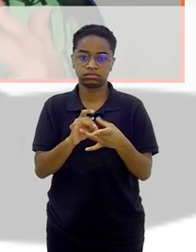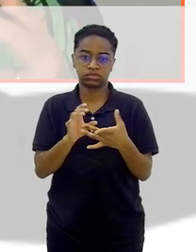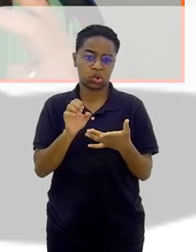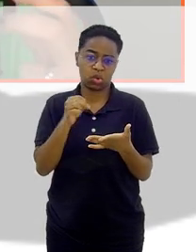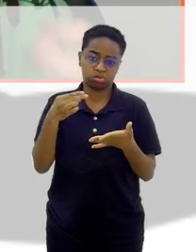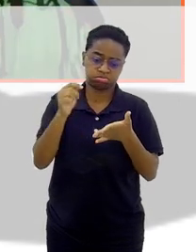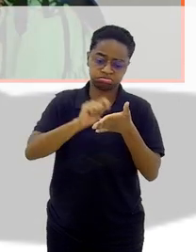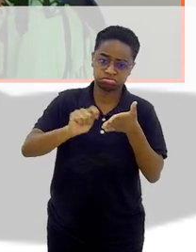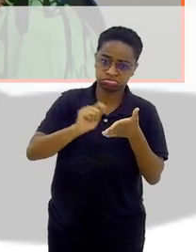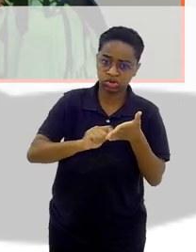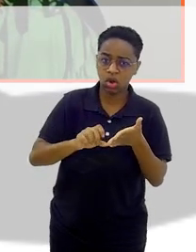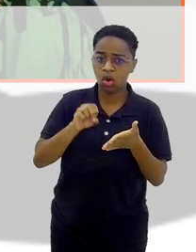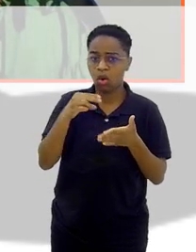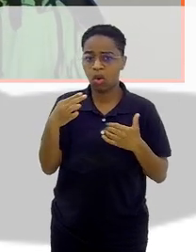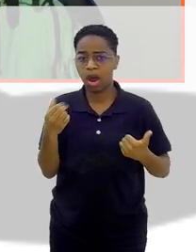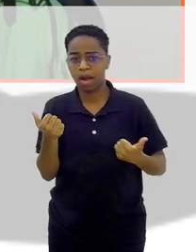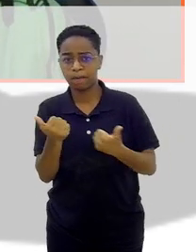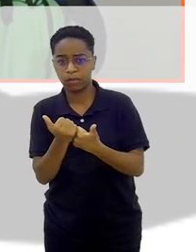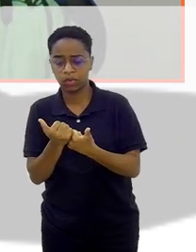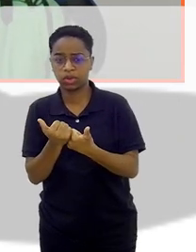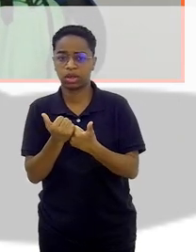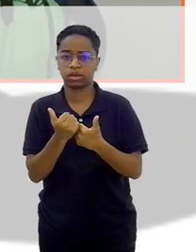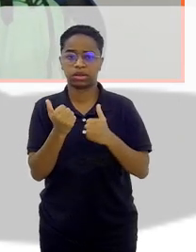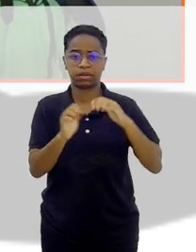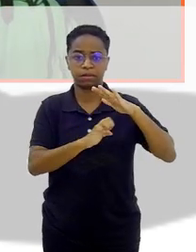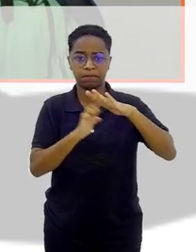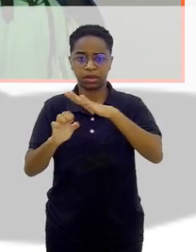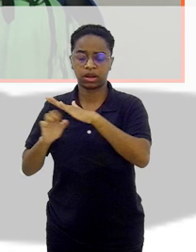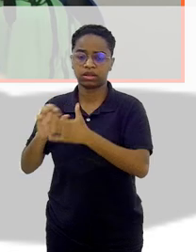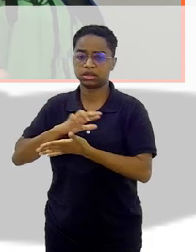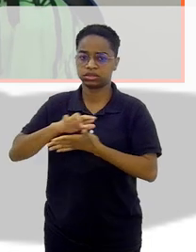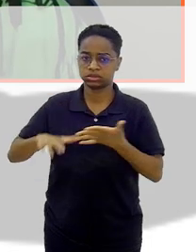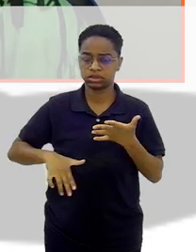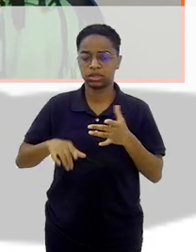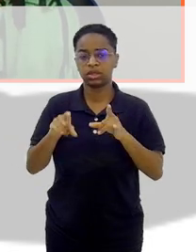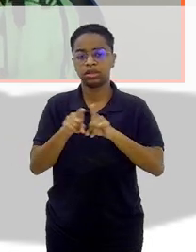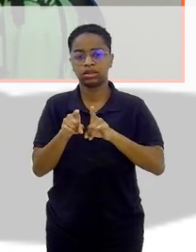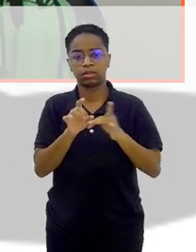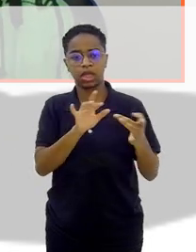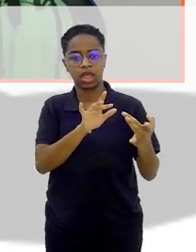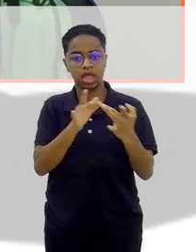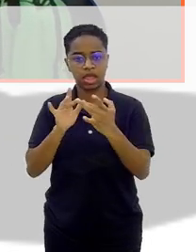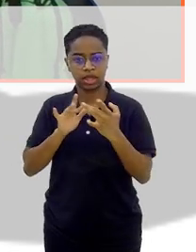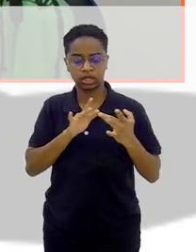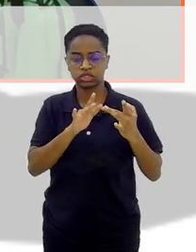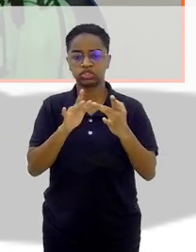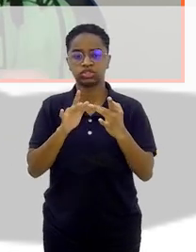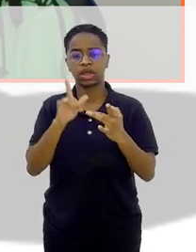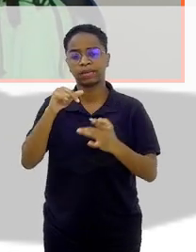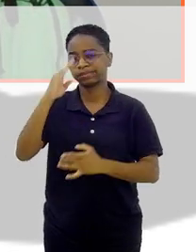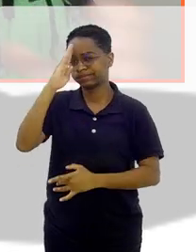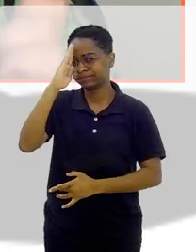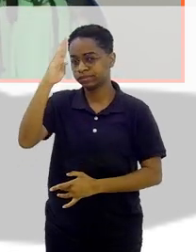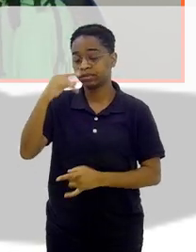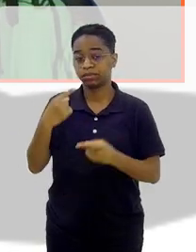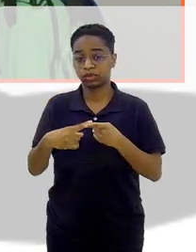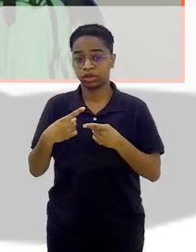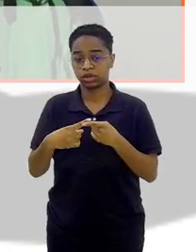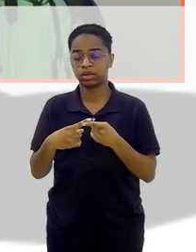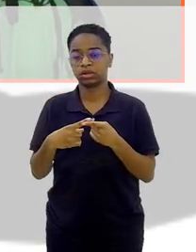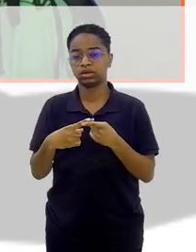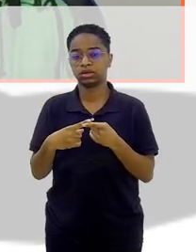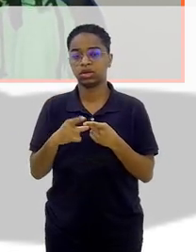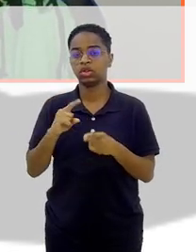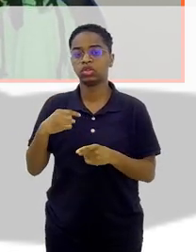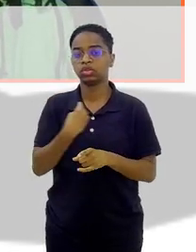escrevendo, seja apoiando, né, as empresas. Rede. Rede é algo essencial. Se a gente estava fazendo